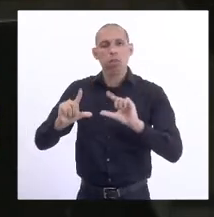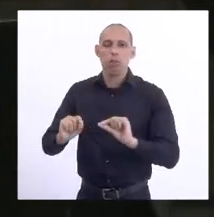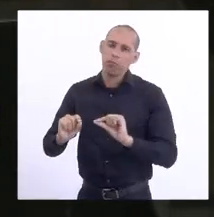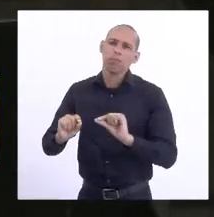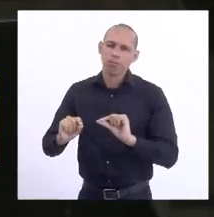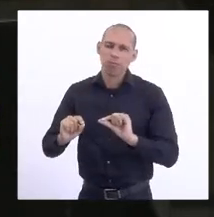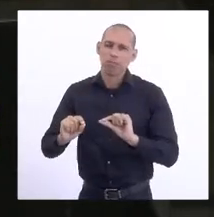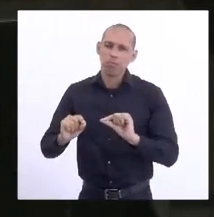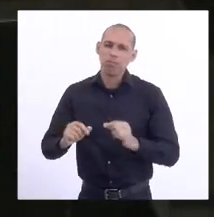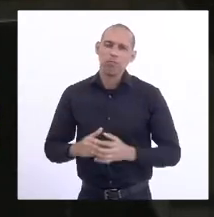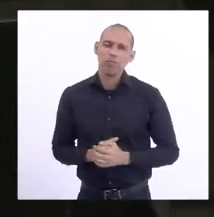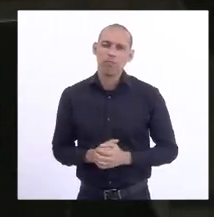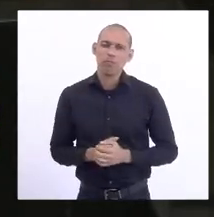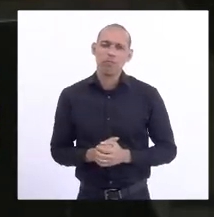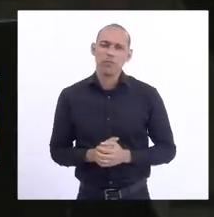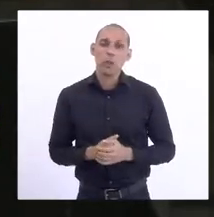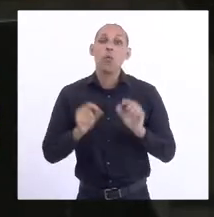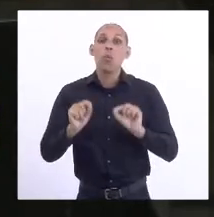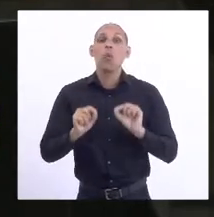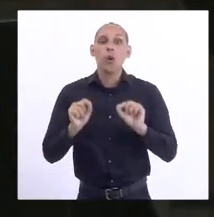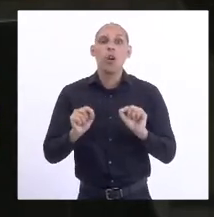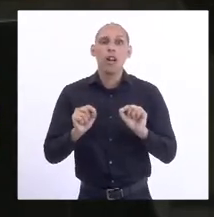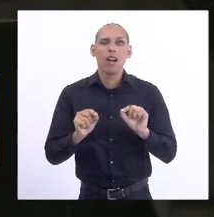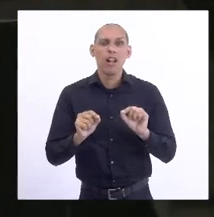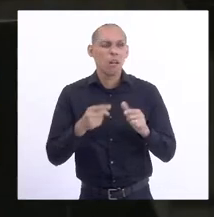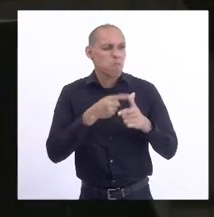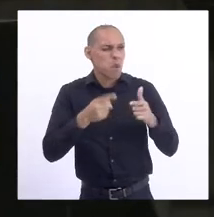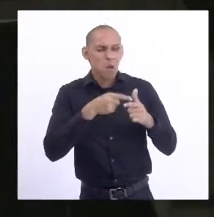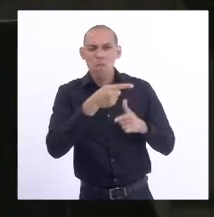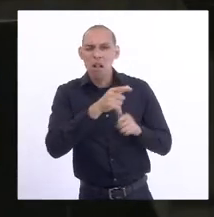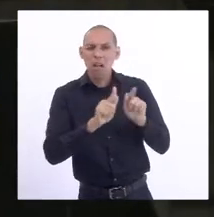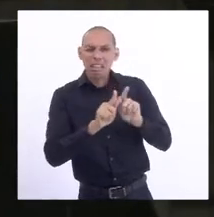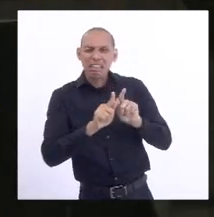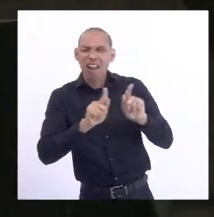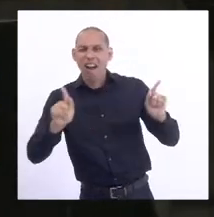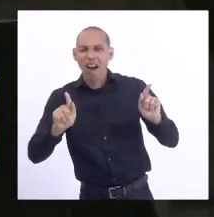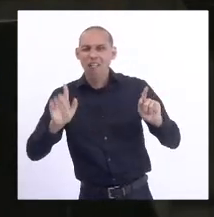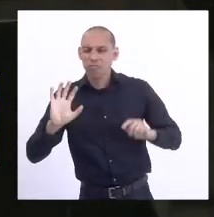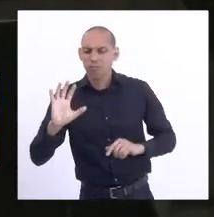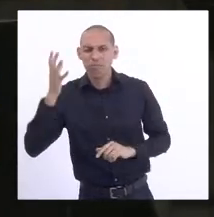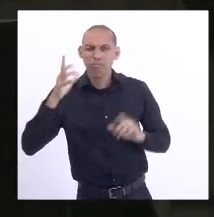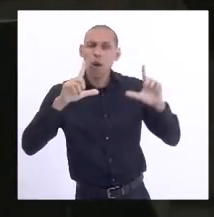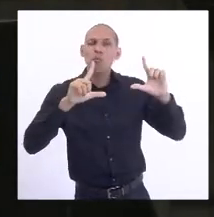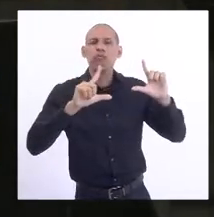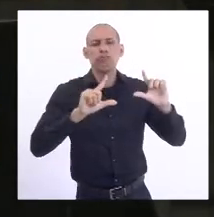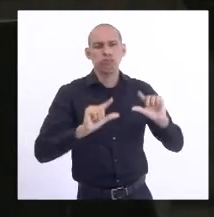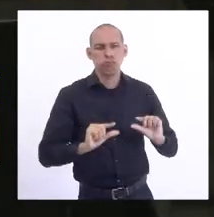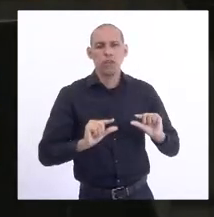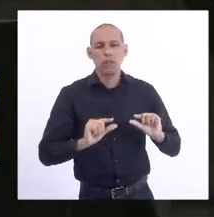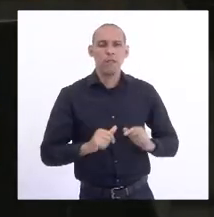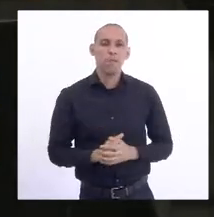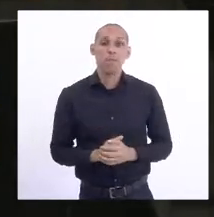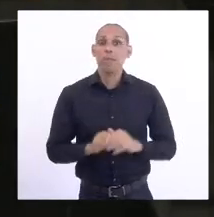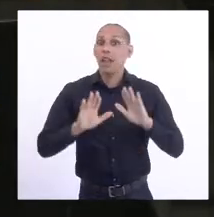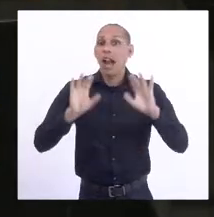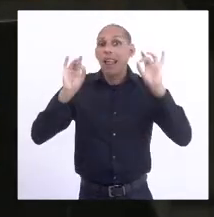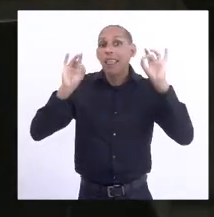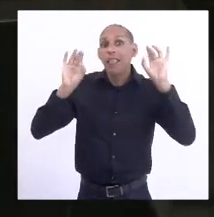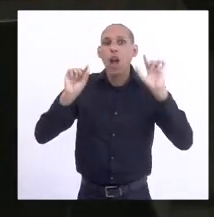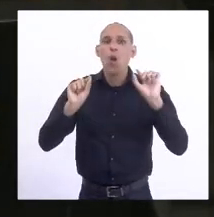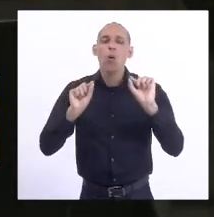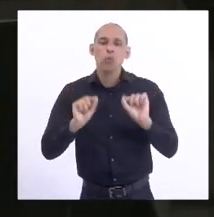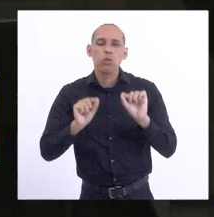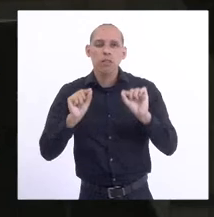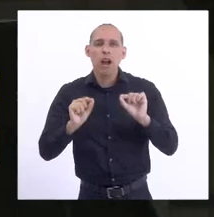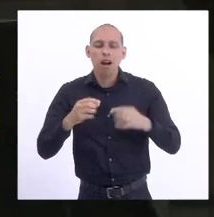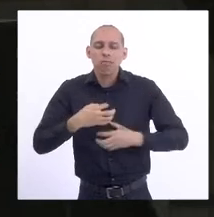a gravidade dessa tragédia. Queria destacar a solidariedade